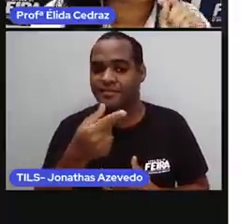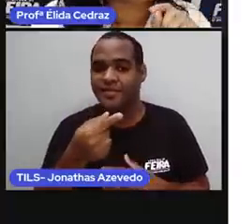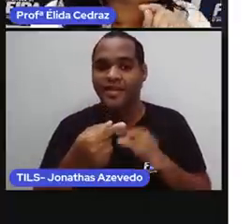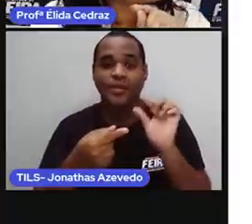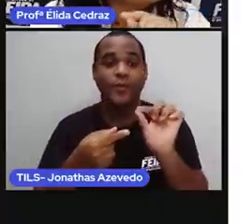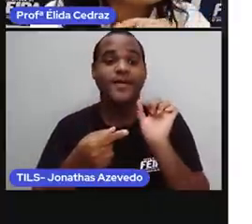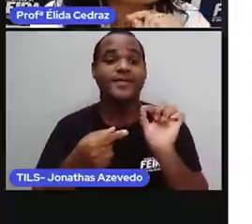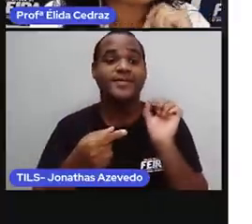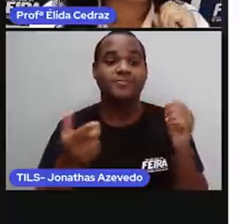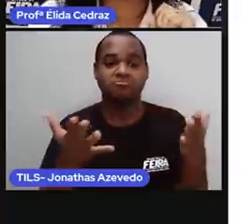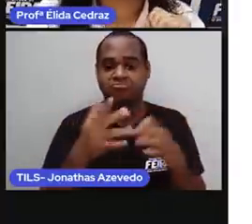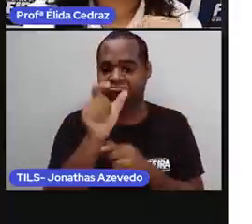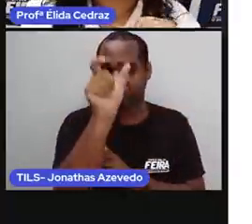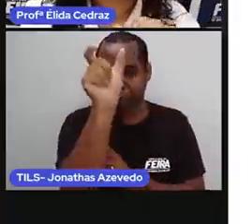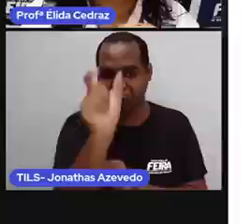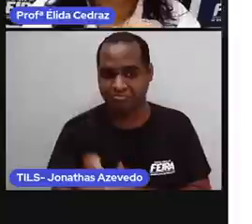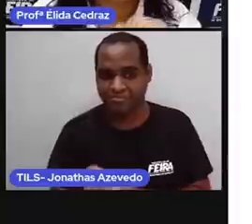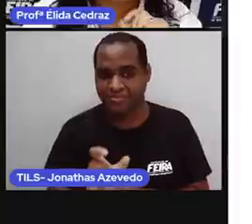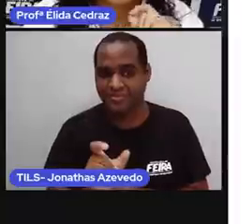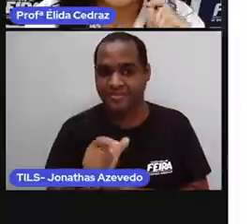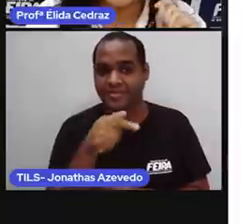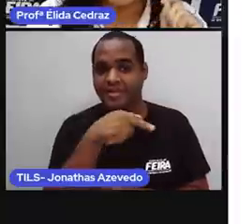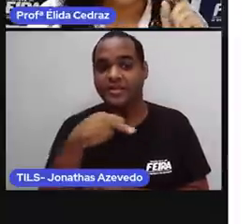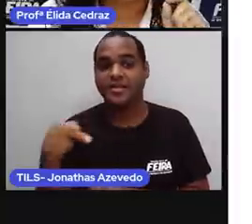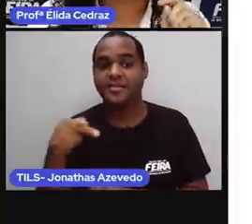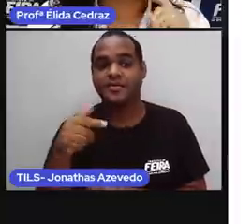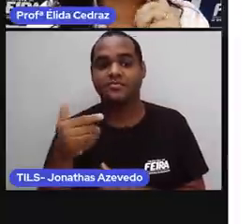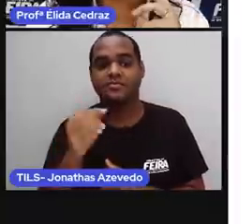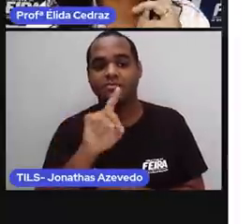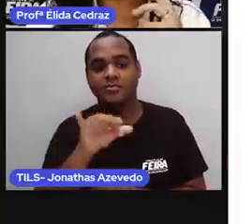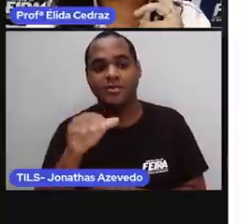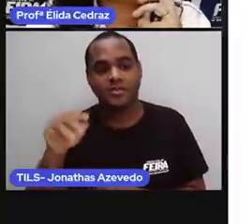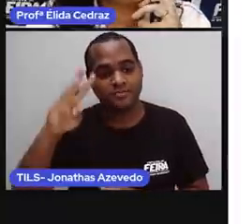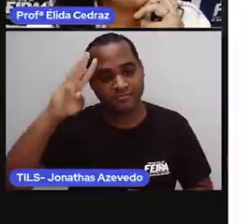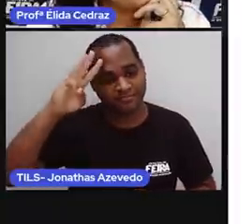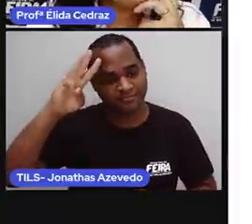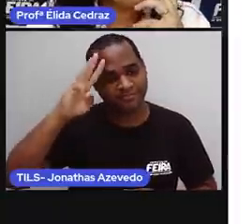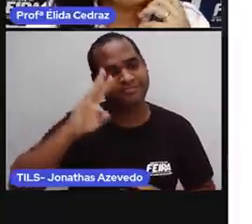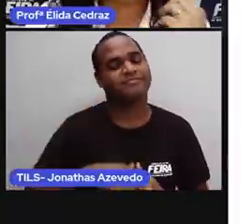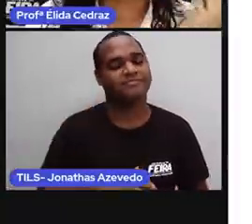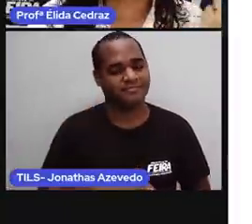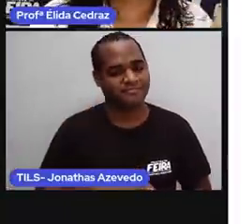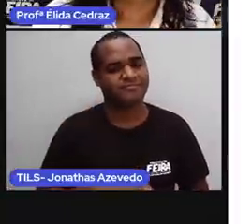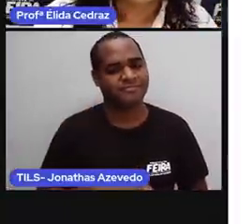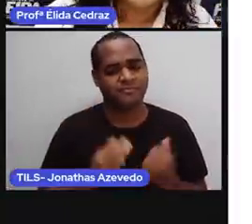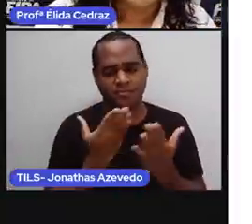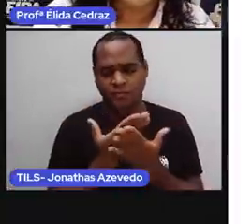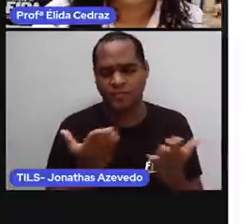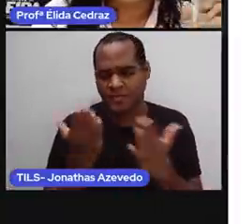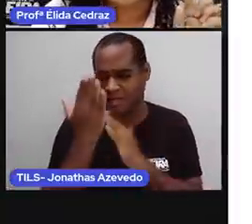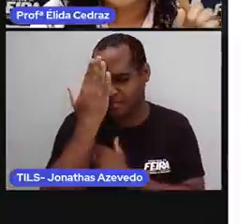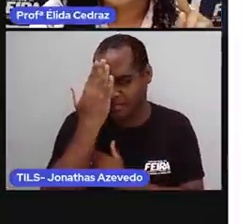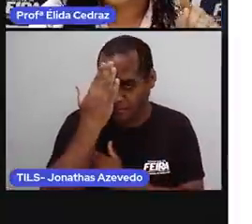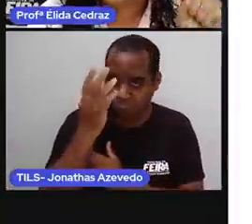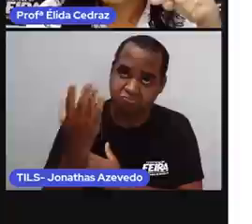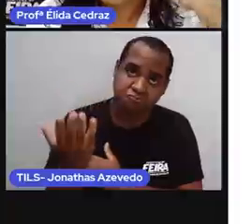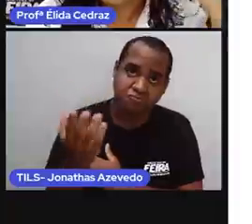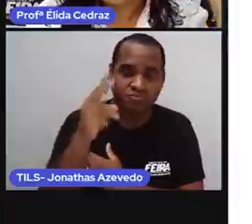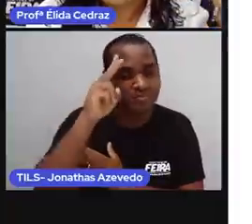com um dia da semana, numa terça-feira. Vocês sabem, vocês lembram,